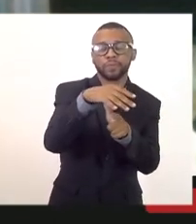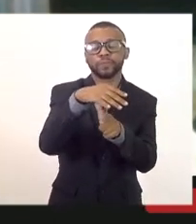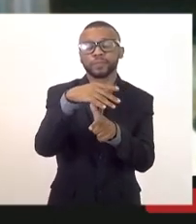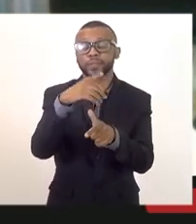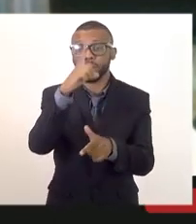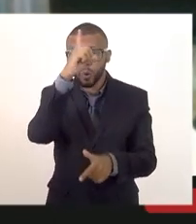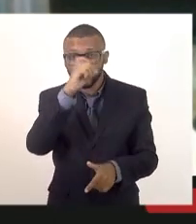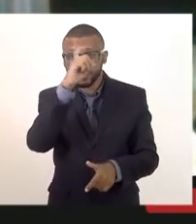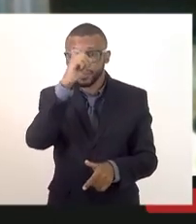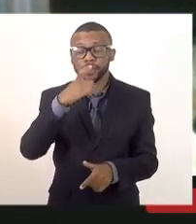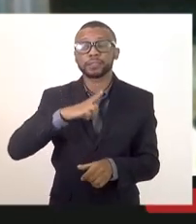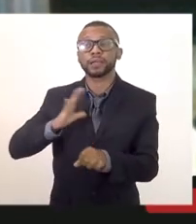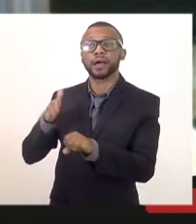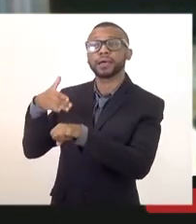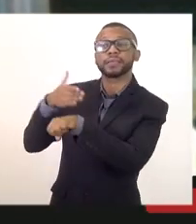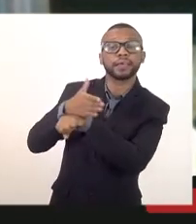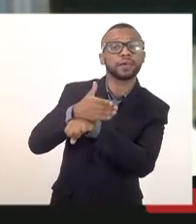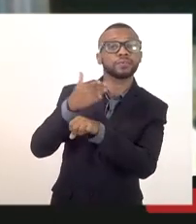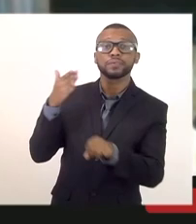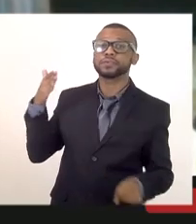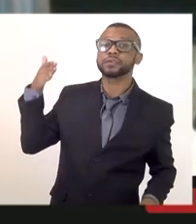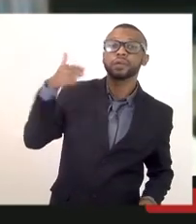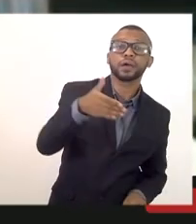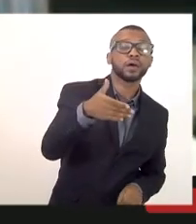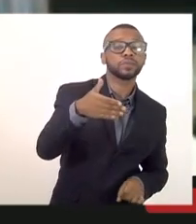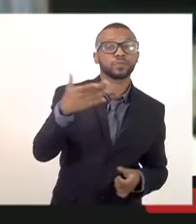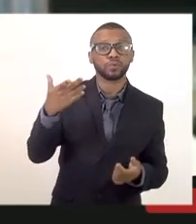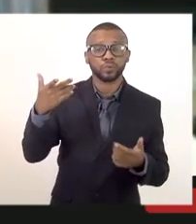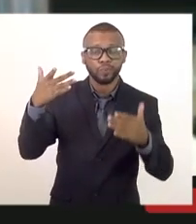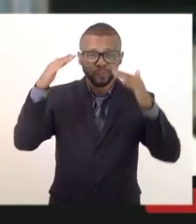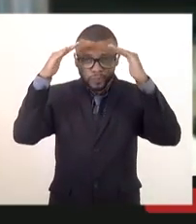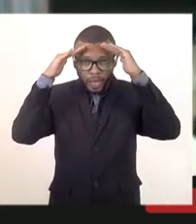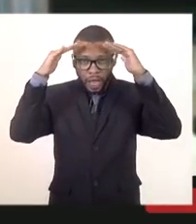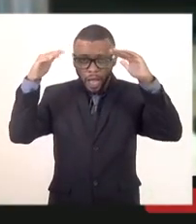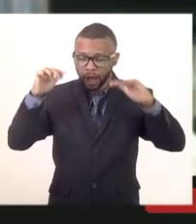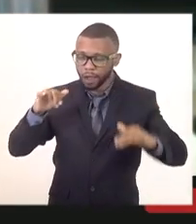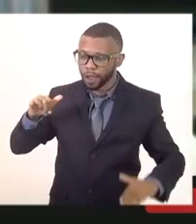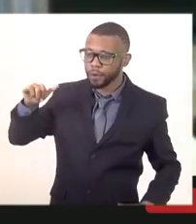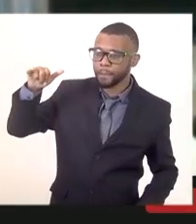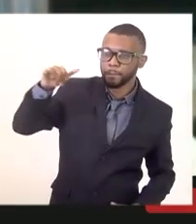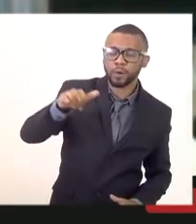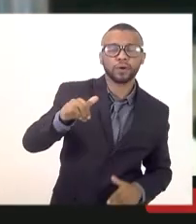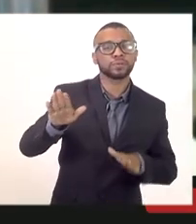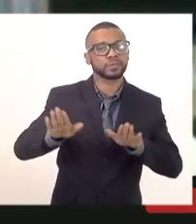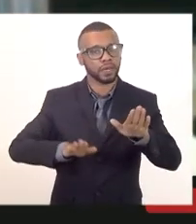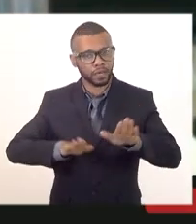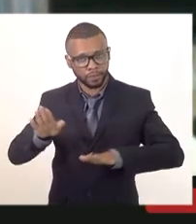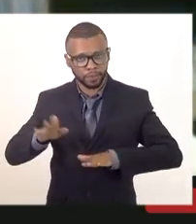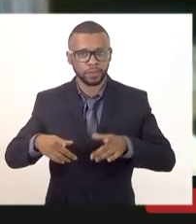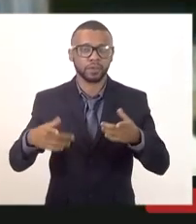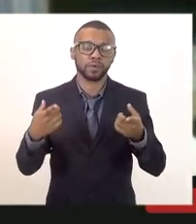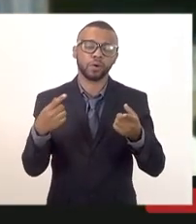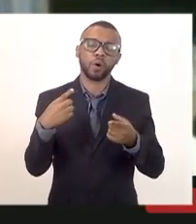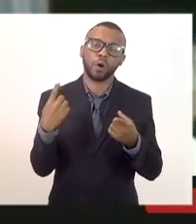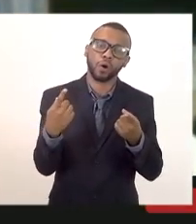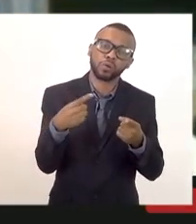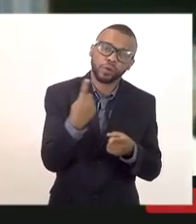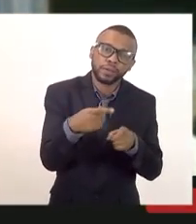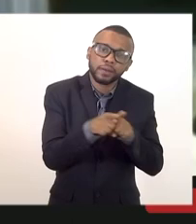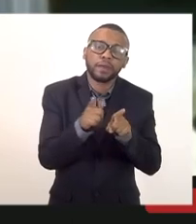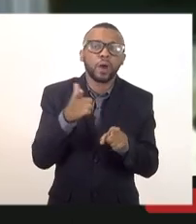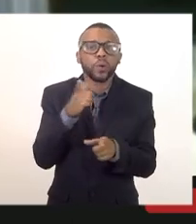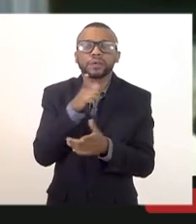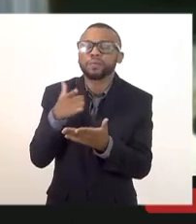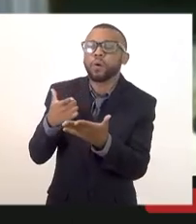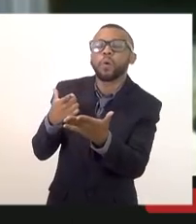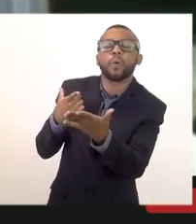ter um acesso direto ao aeroporto de Jacarepaguá onde nós também estamos adquirindo um avião uma aeronave de